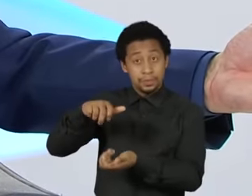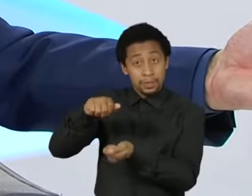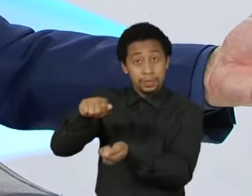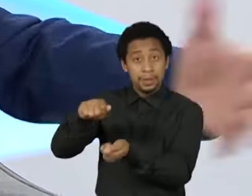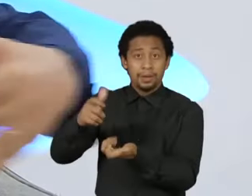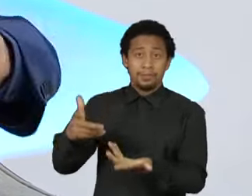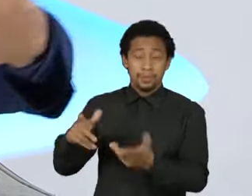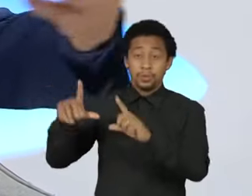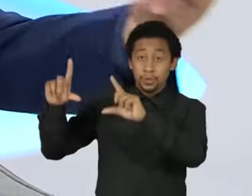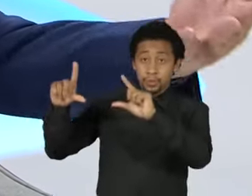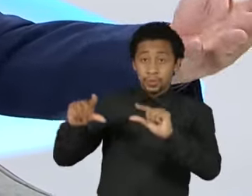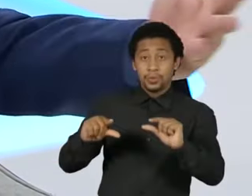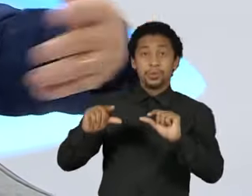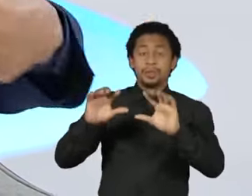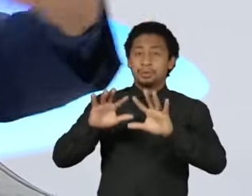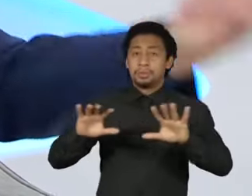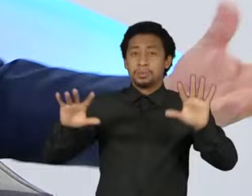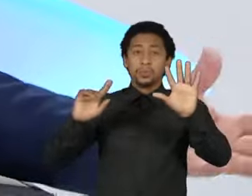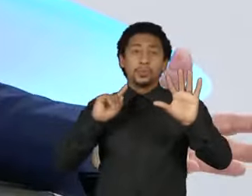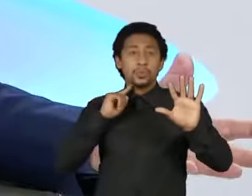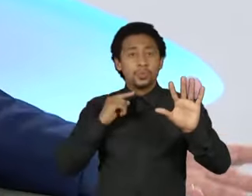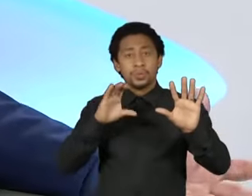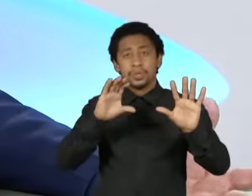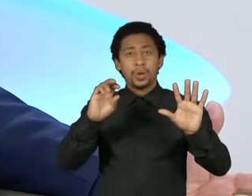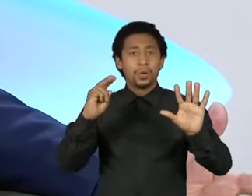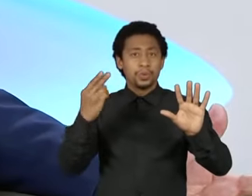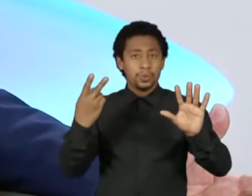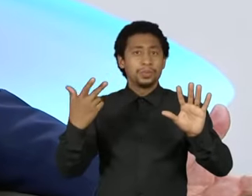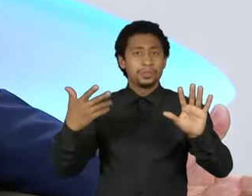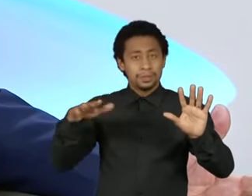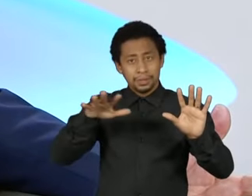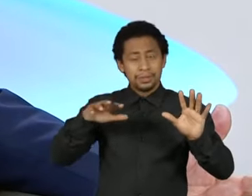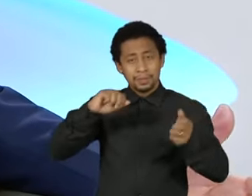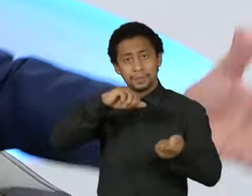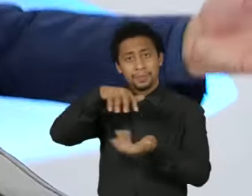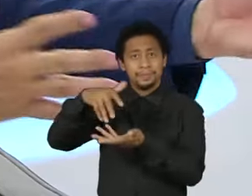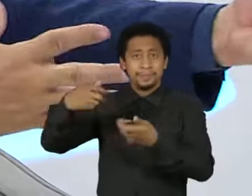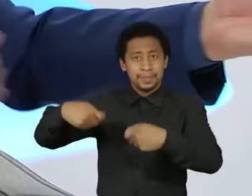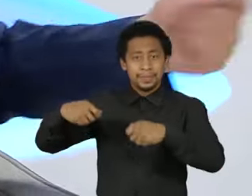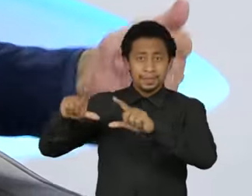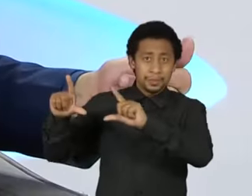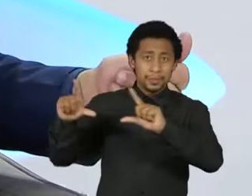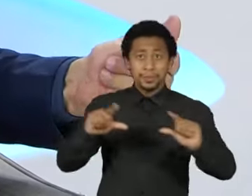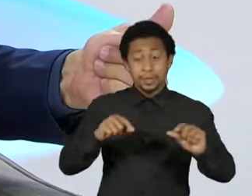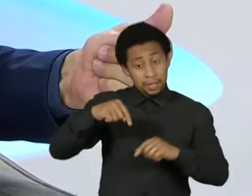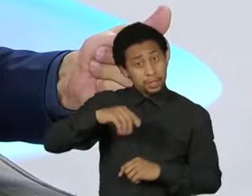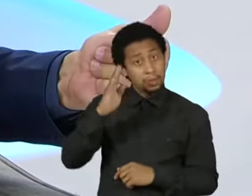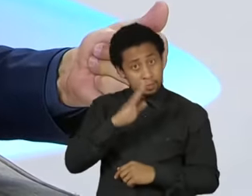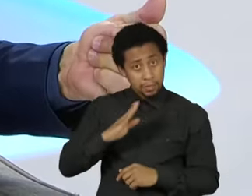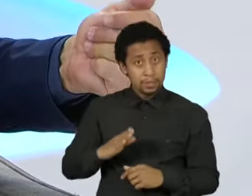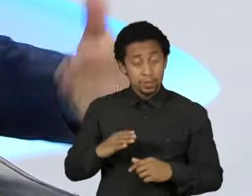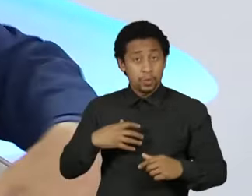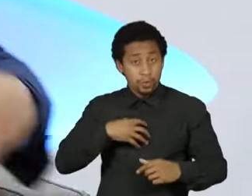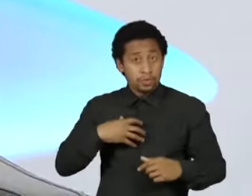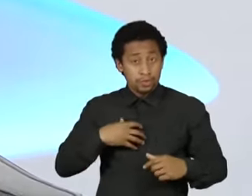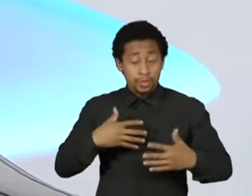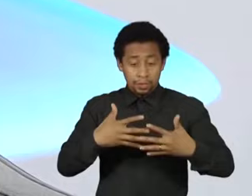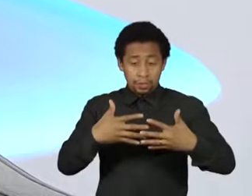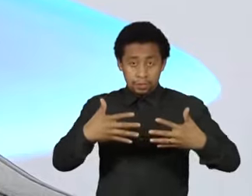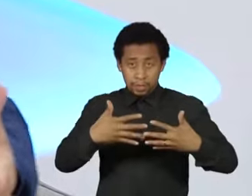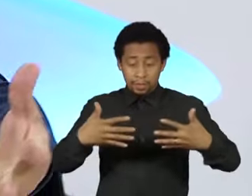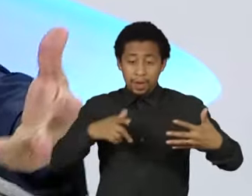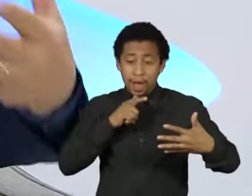planeta? Olha as condições, olha o ativo ambiental que o Brasil tem, olha a matriz energética que nós temos, olha a